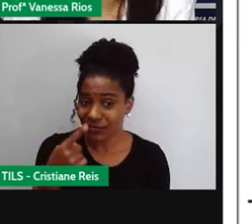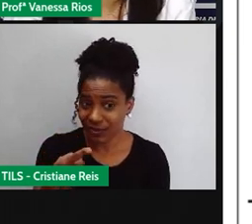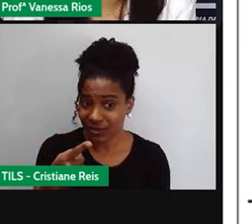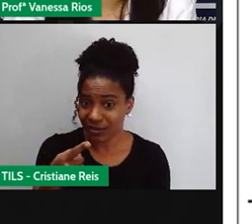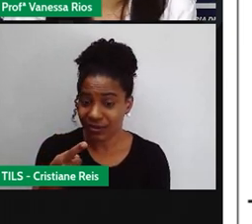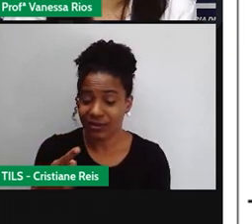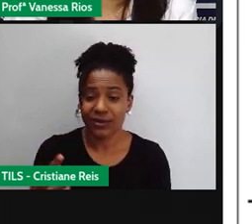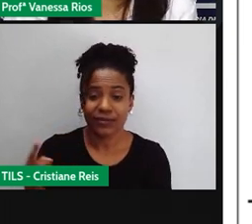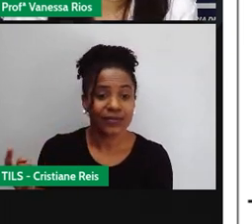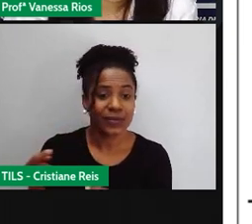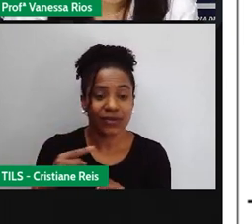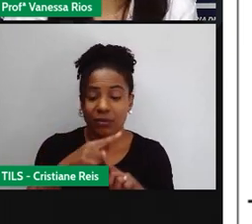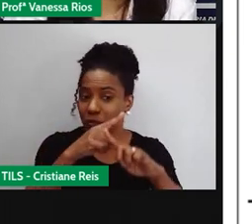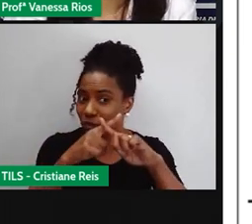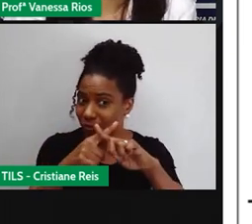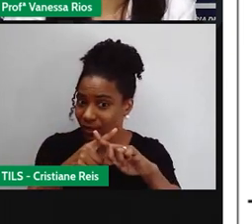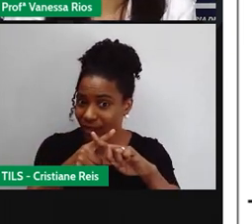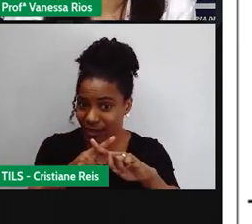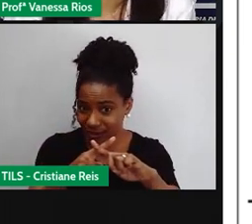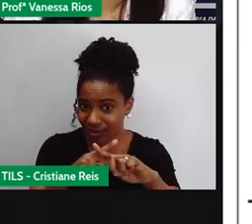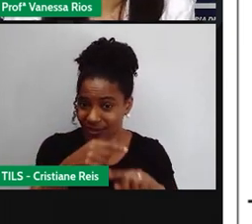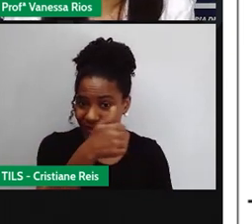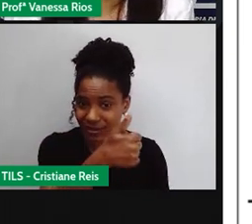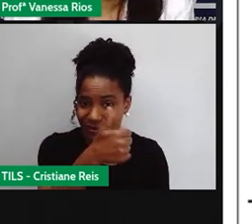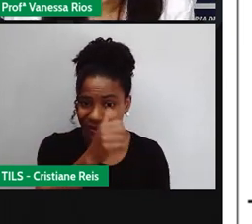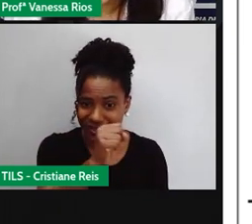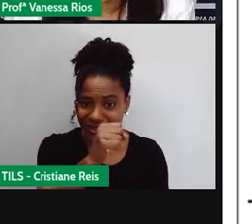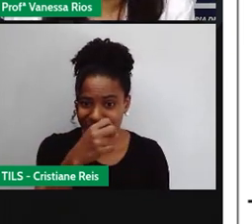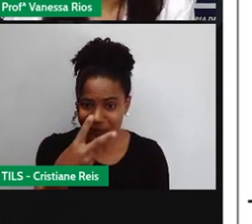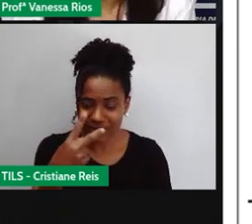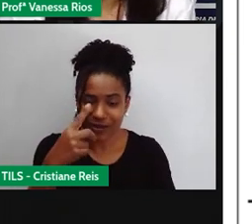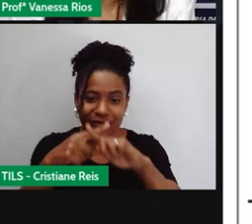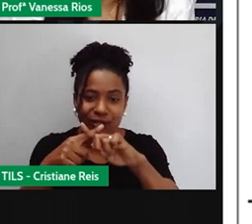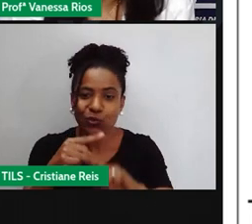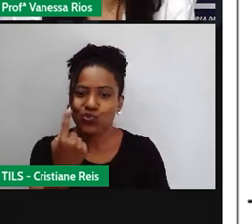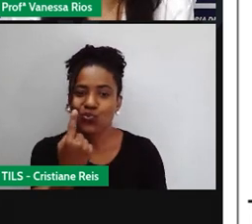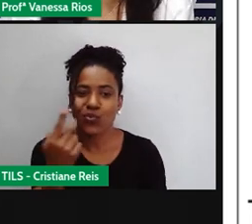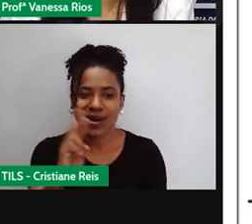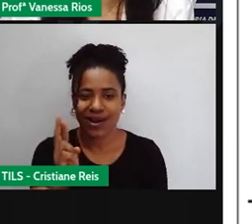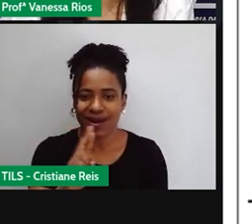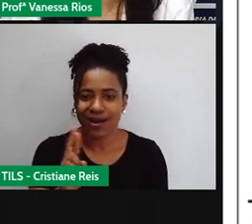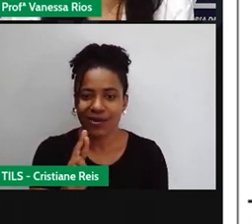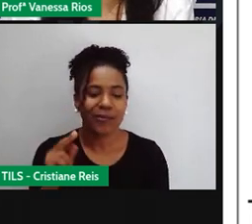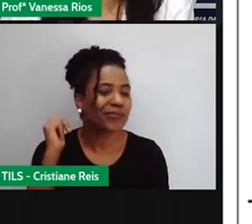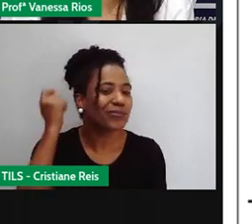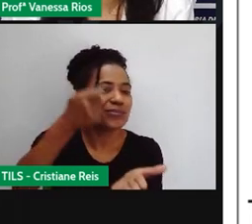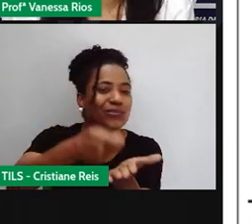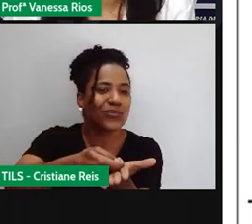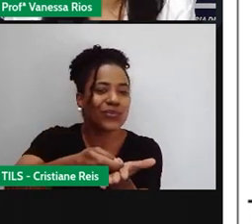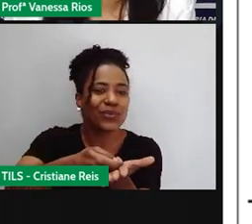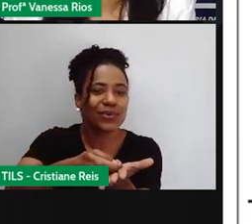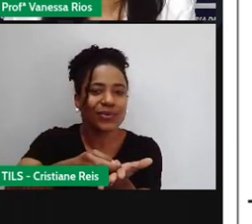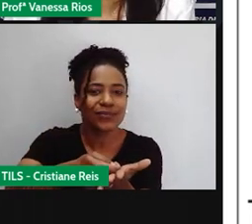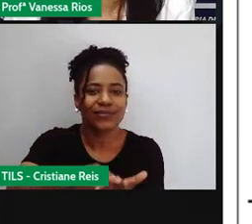182 quilowatts vezes um real. Quanto é que vai pagar nessa conta?